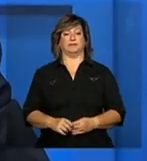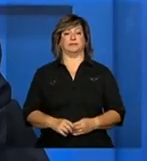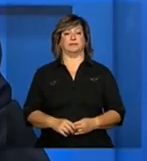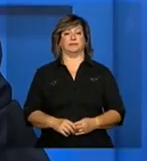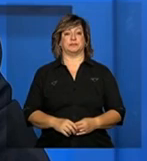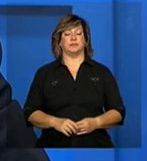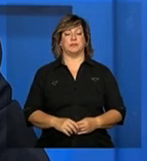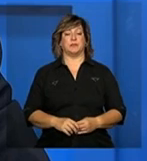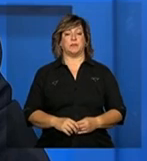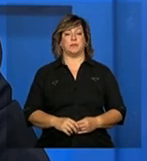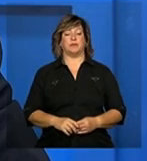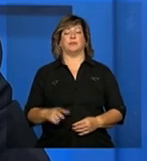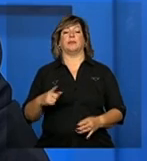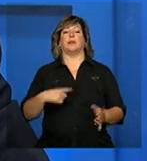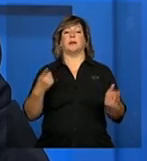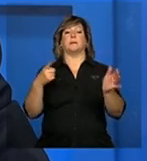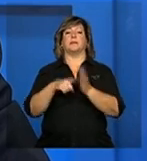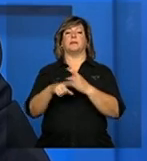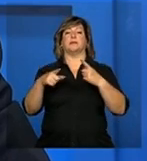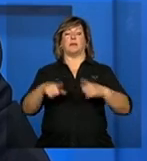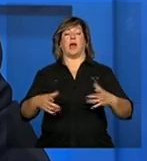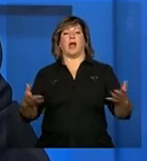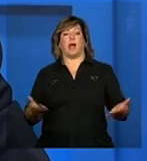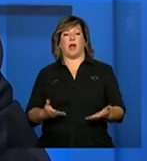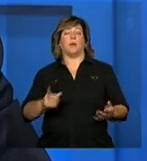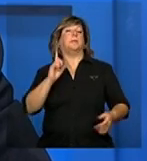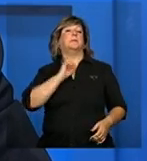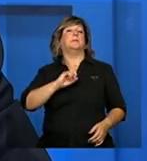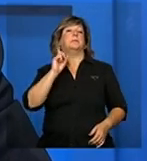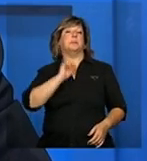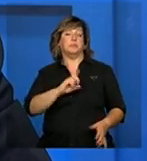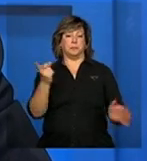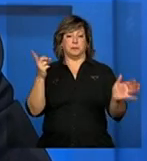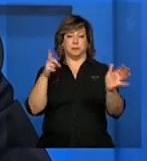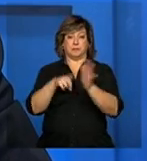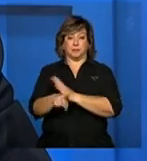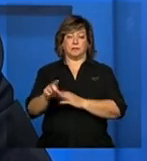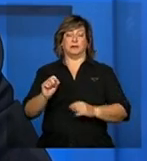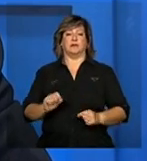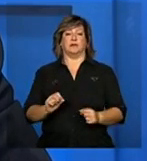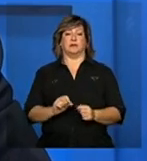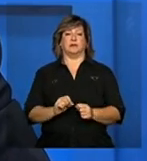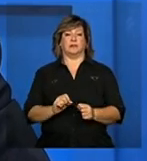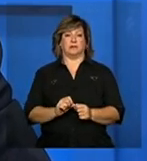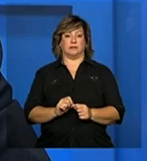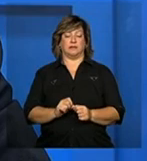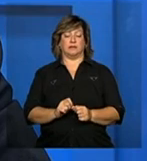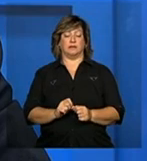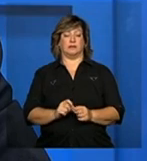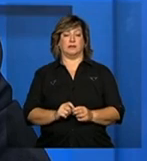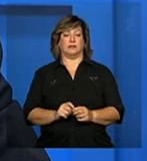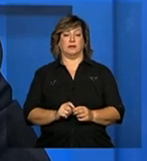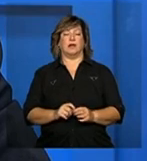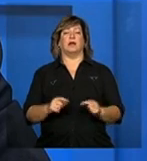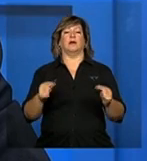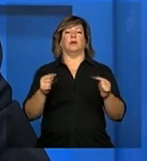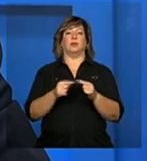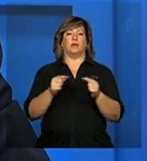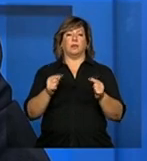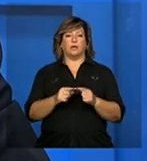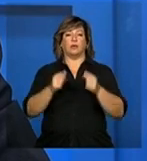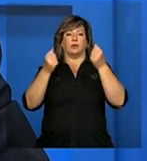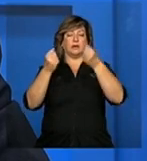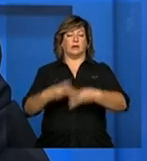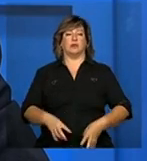vem do município de pequeri minas gerais a pergunta é seguinte de acordo com a instrução operacional